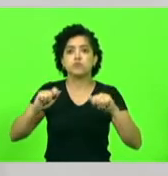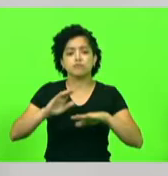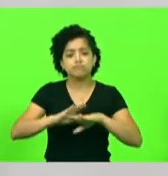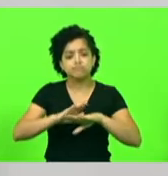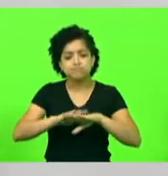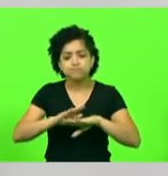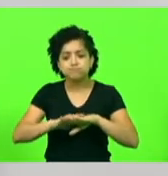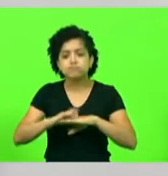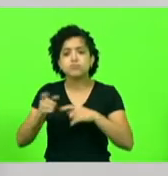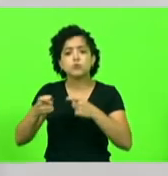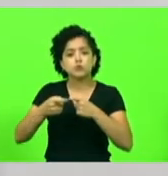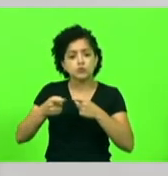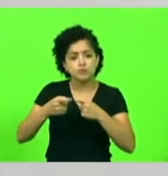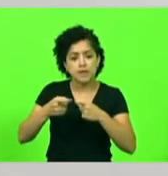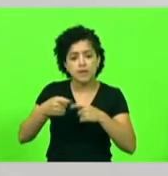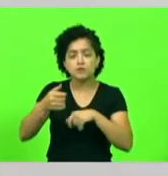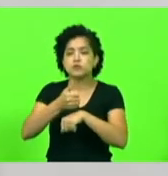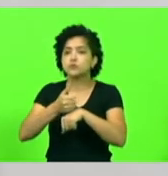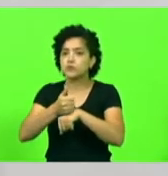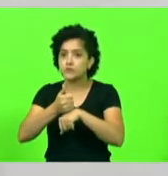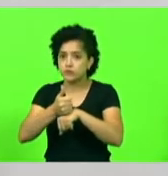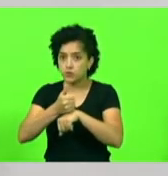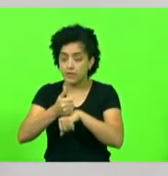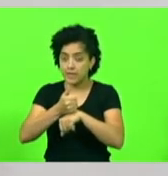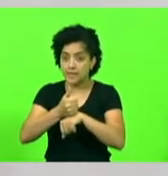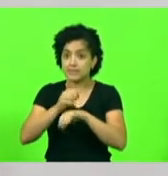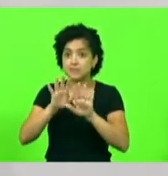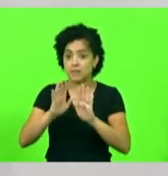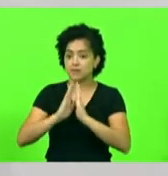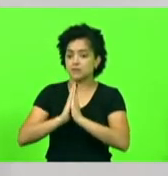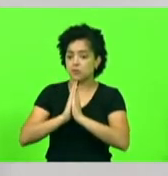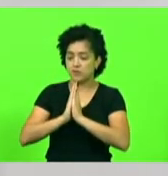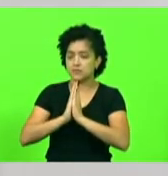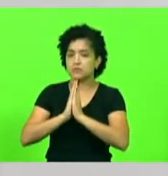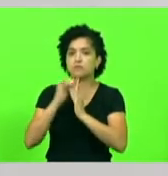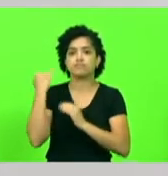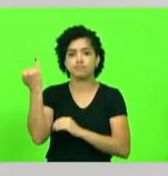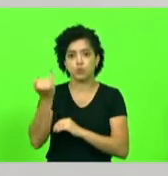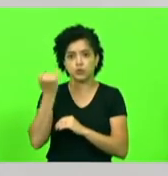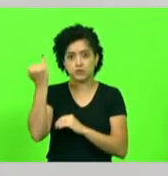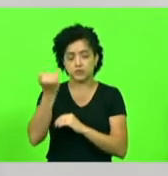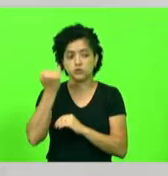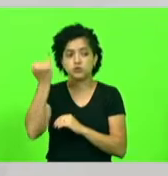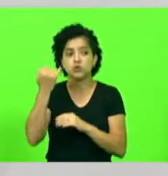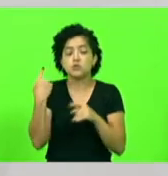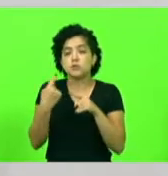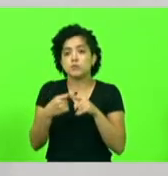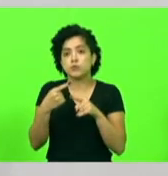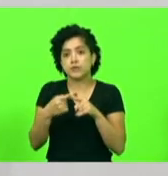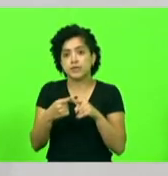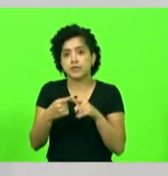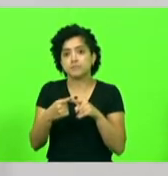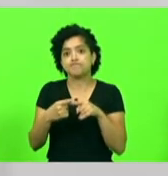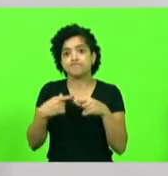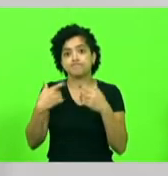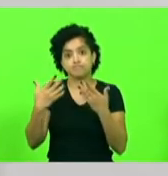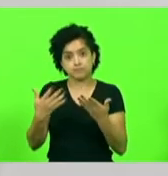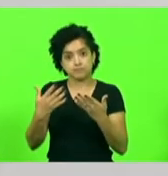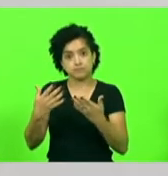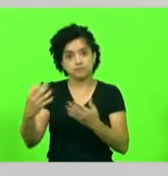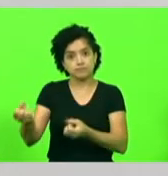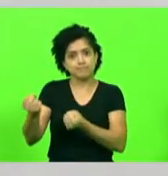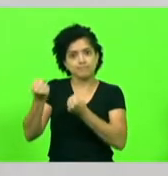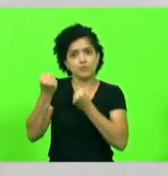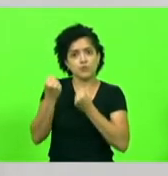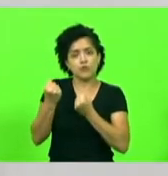médicos, dos profissionais, mas a oração é fundamental, porque a oração nos dá força para